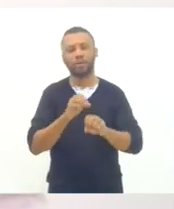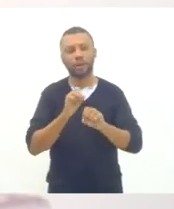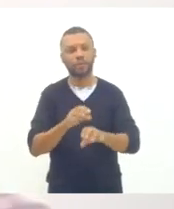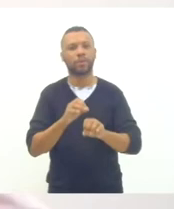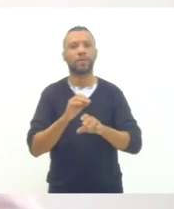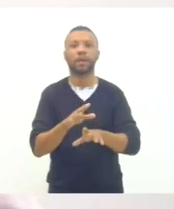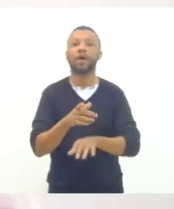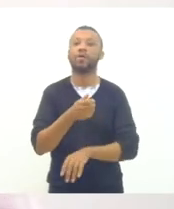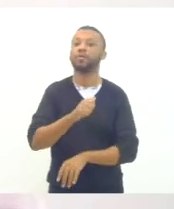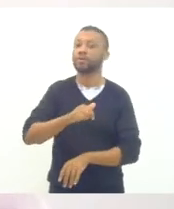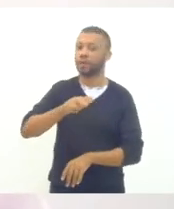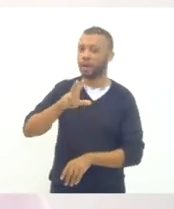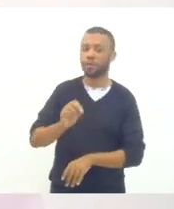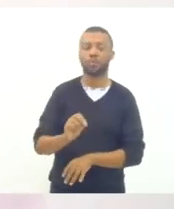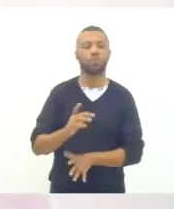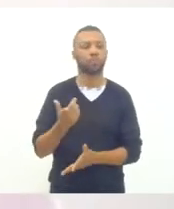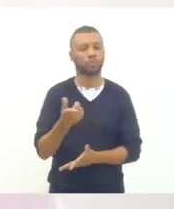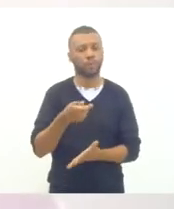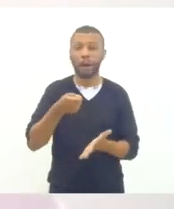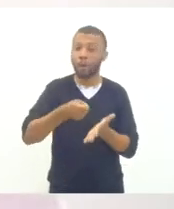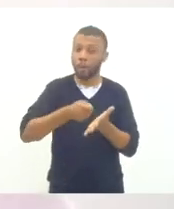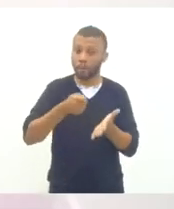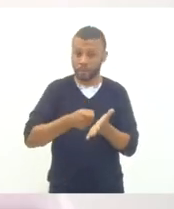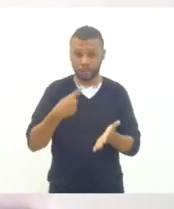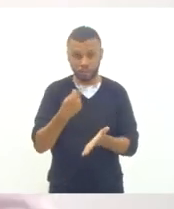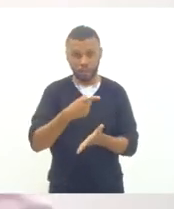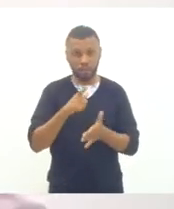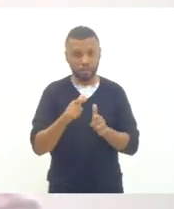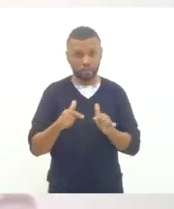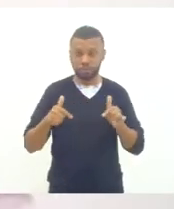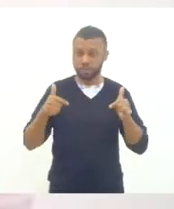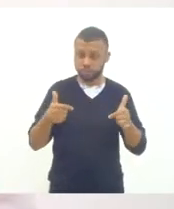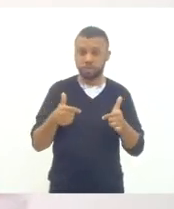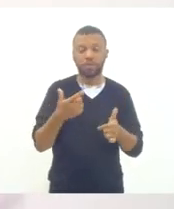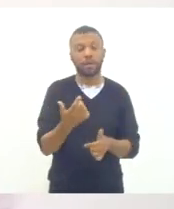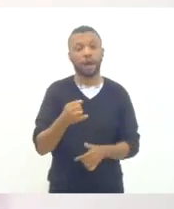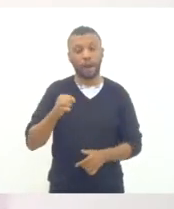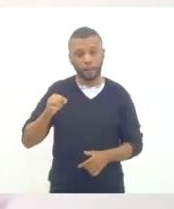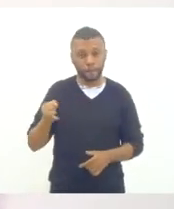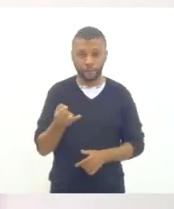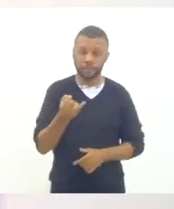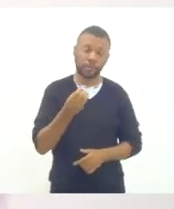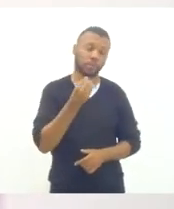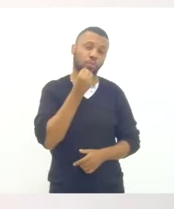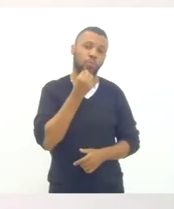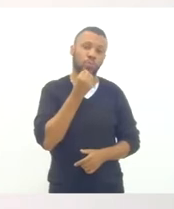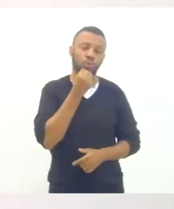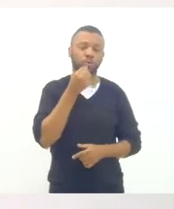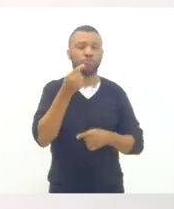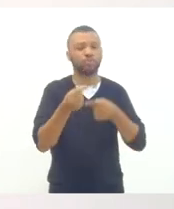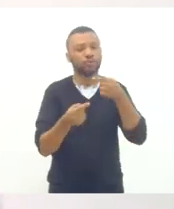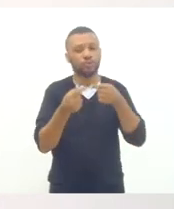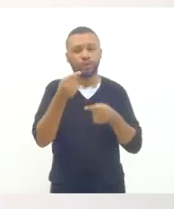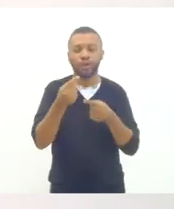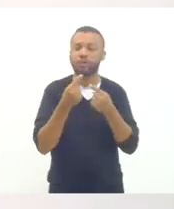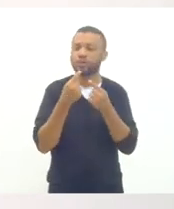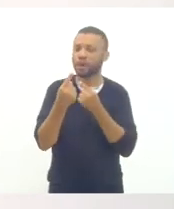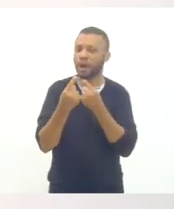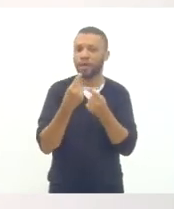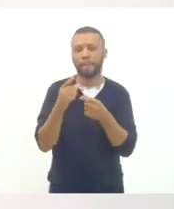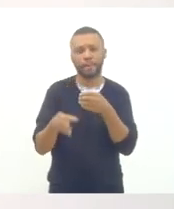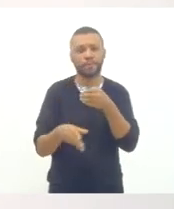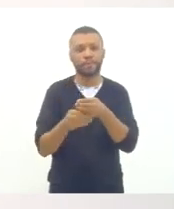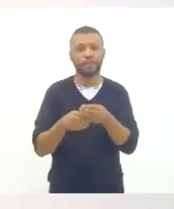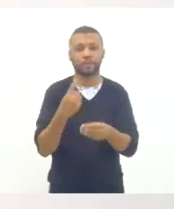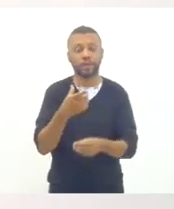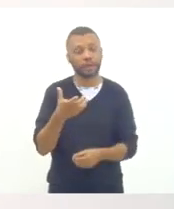estudantes. Então, isso é uma cobrança que a gente tem feito que eu queria aqui aproveitar a oportunidade de diálogo para reiterar. A gente quer, sim, que